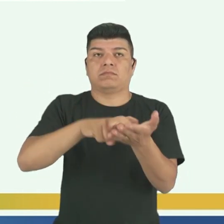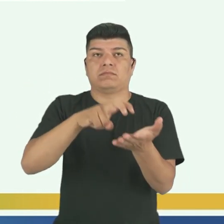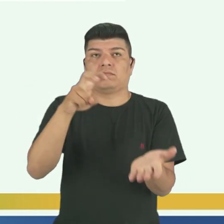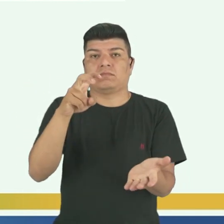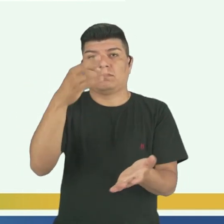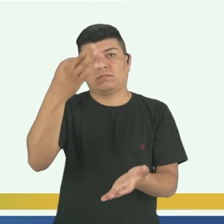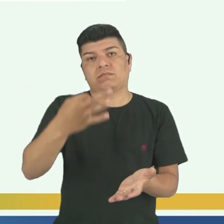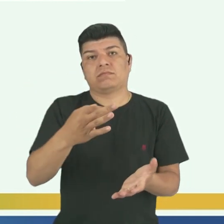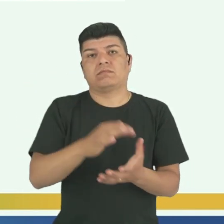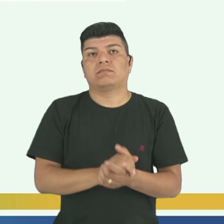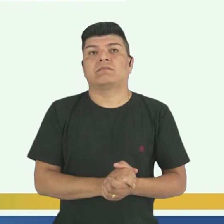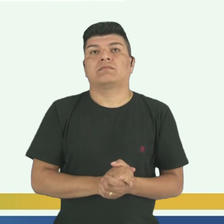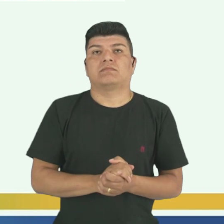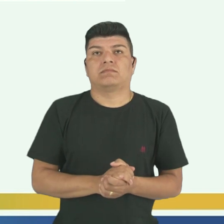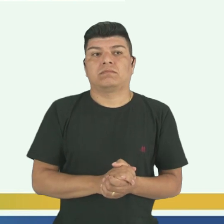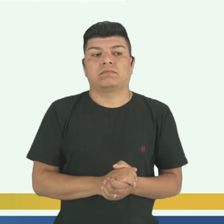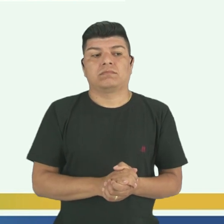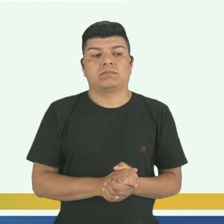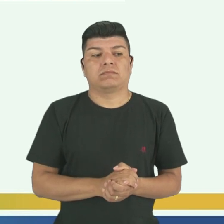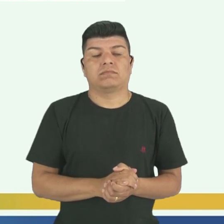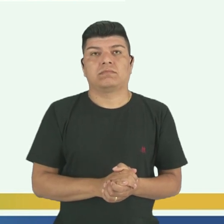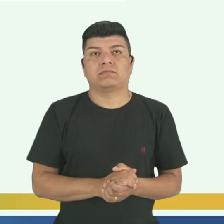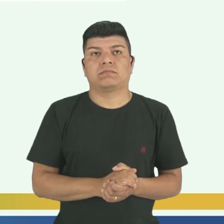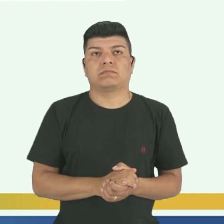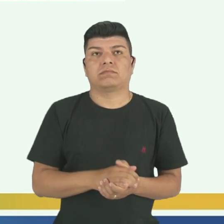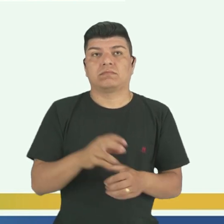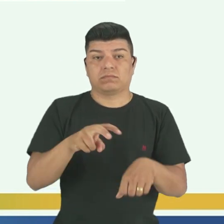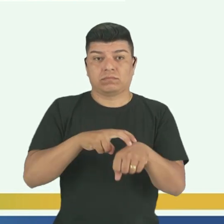Certo? Olha aí, setinha verde.